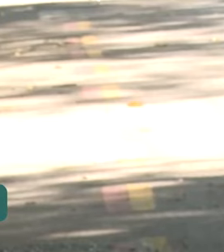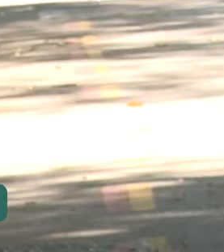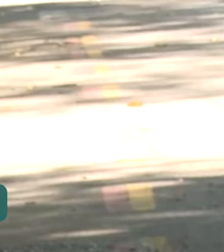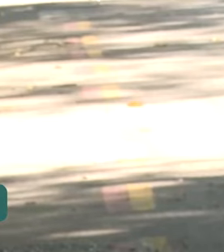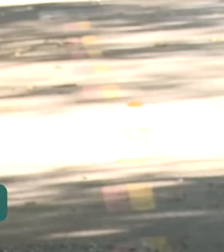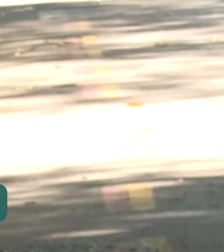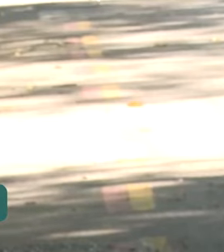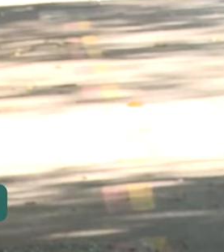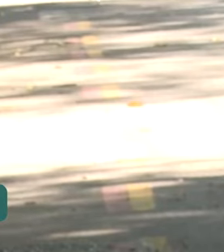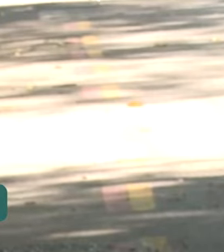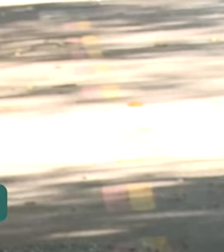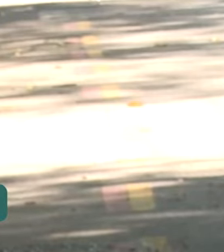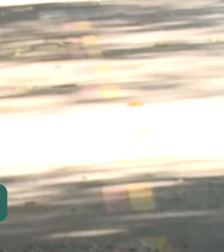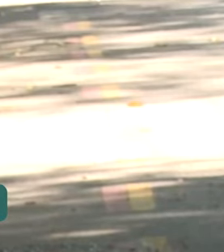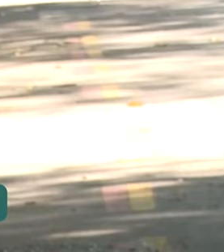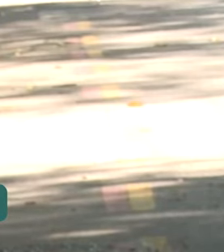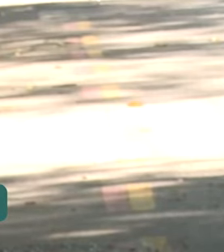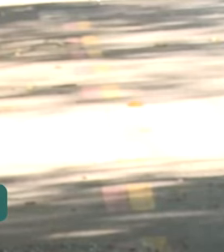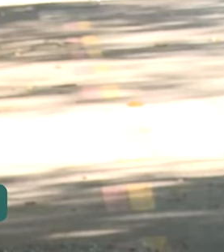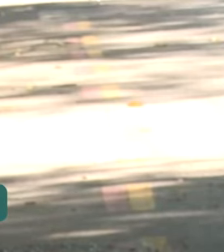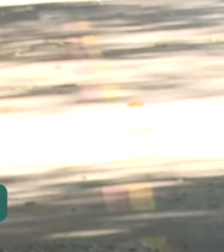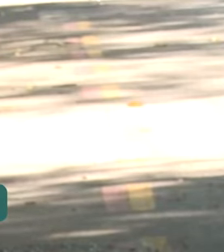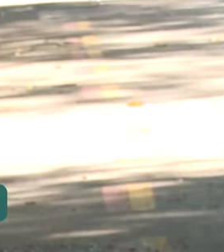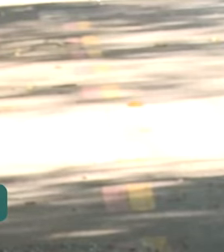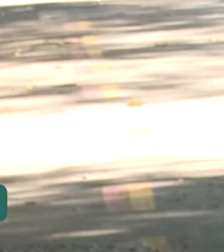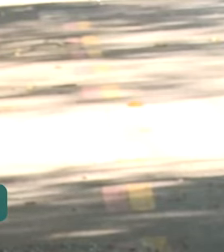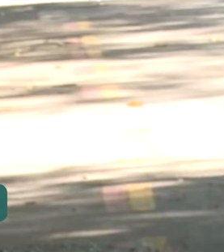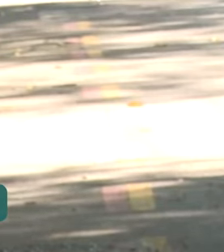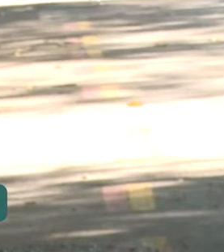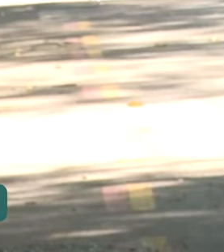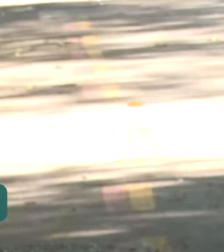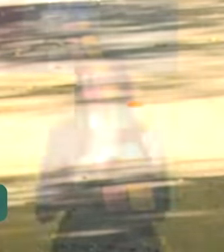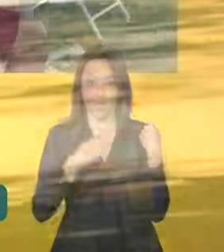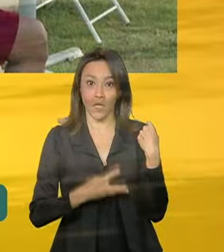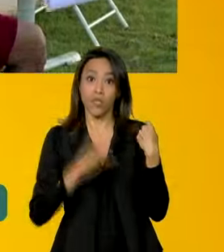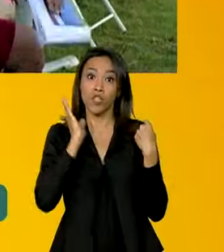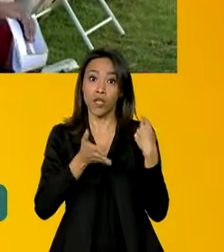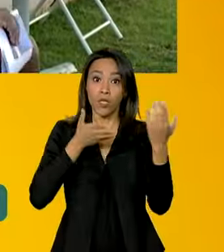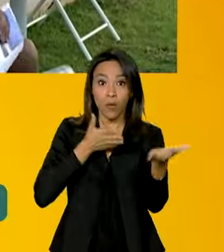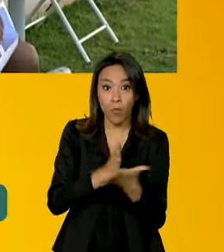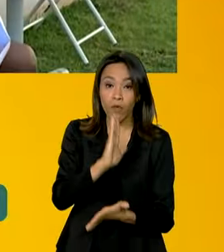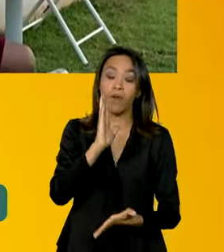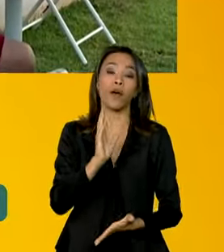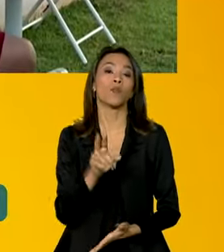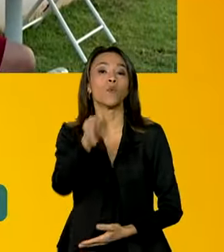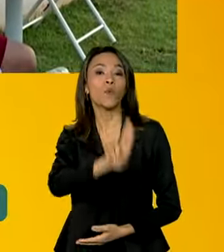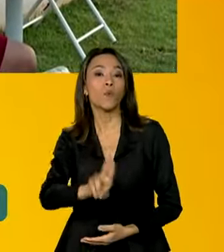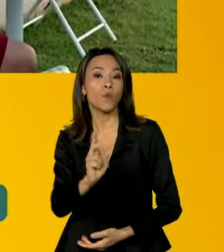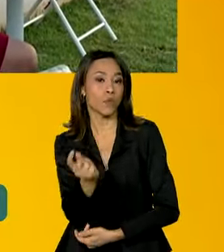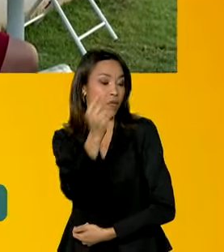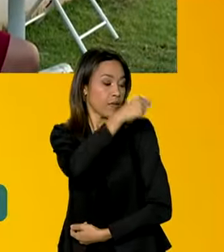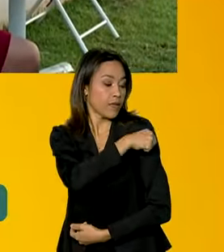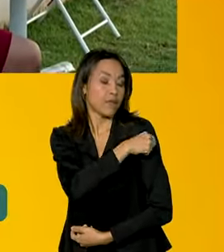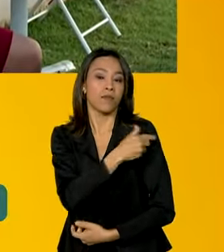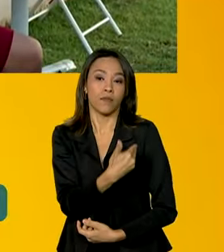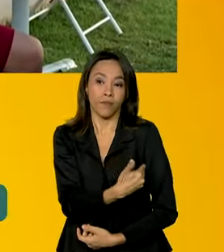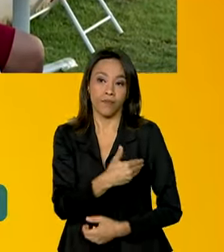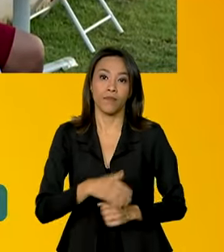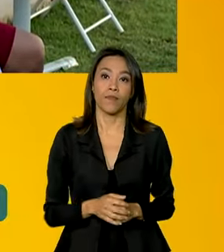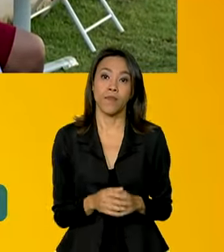desde dezembro de 2023, a Anvisa já havia aprovado o uso dessa vacina, que é mais nova.